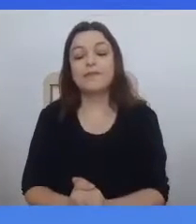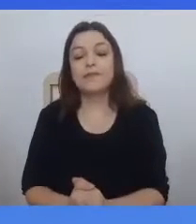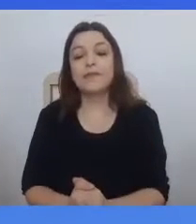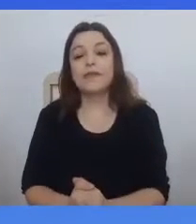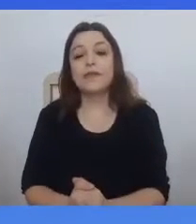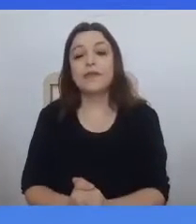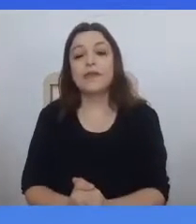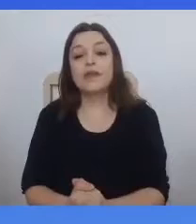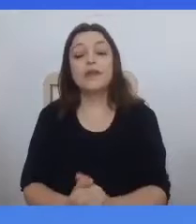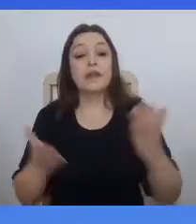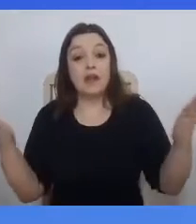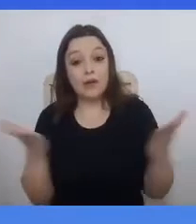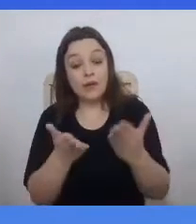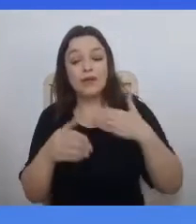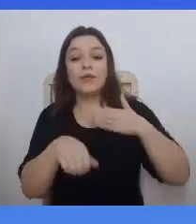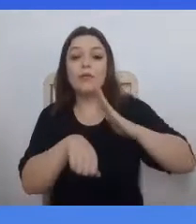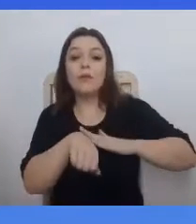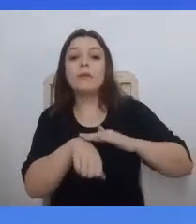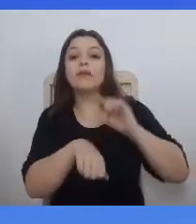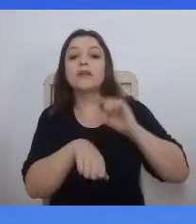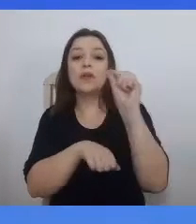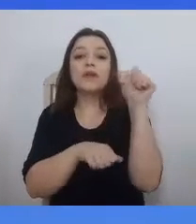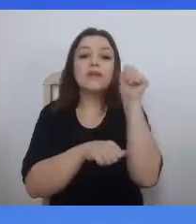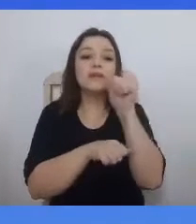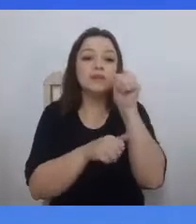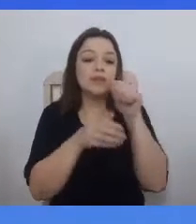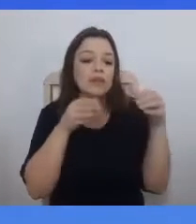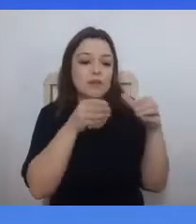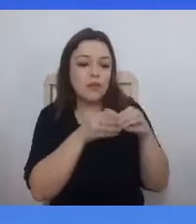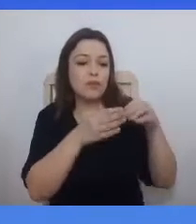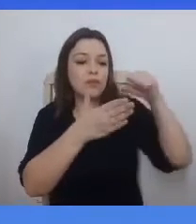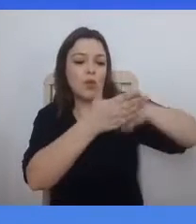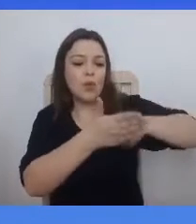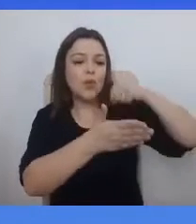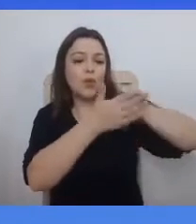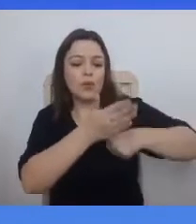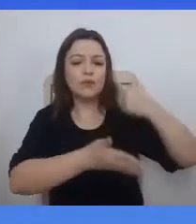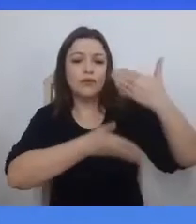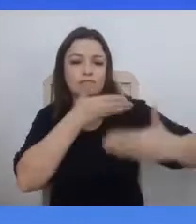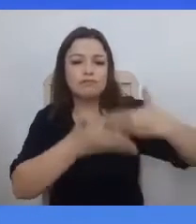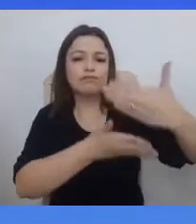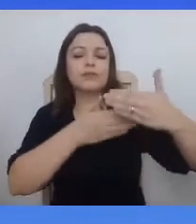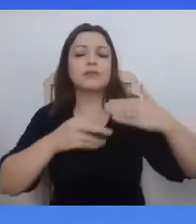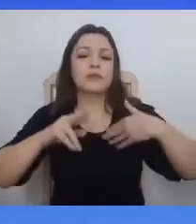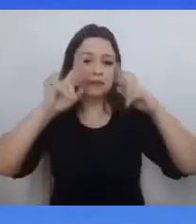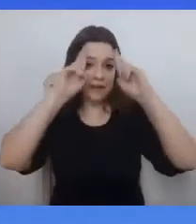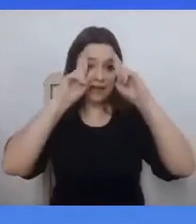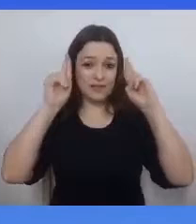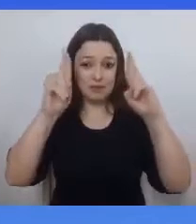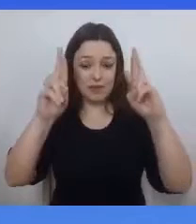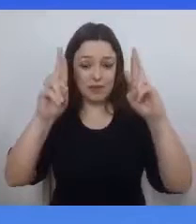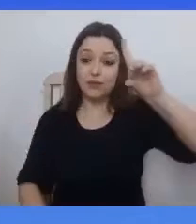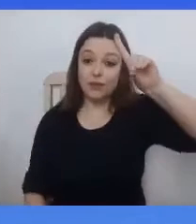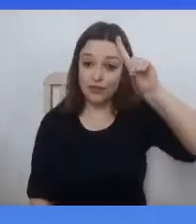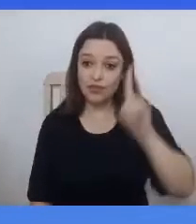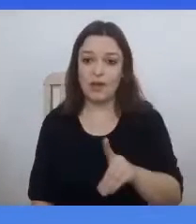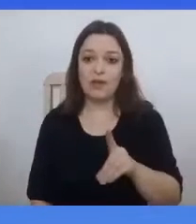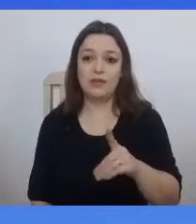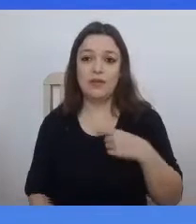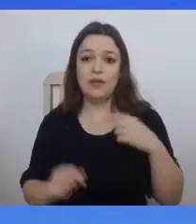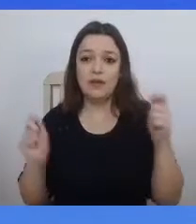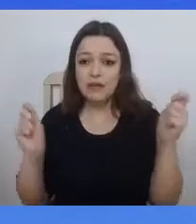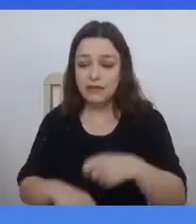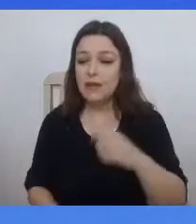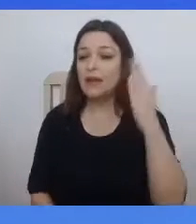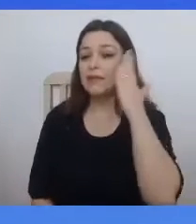progressiva de lugar, de respeito e de direitos. Quem sabe, sabe, tenhamos num tempo futuro